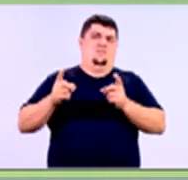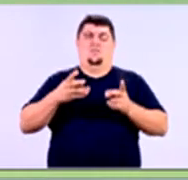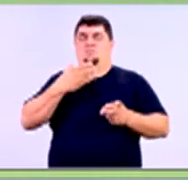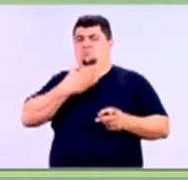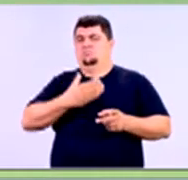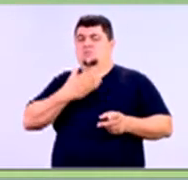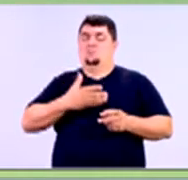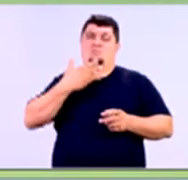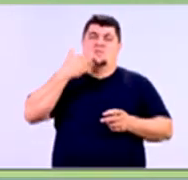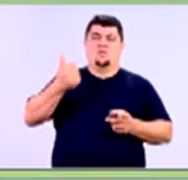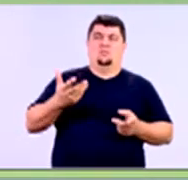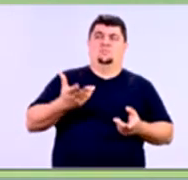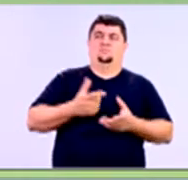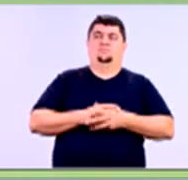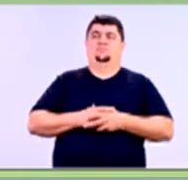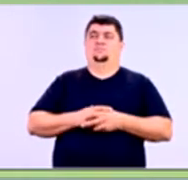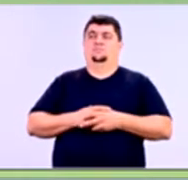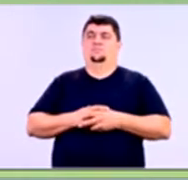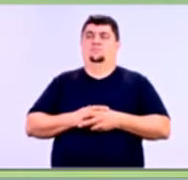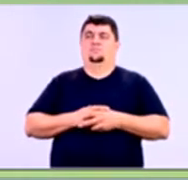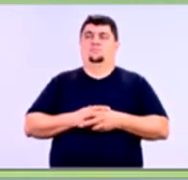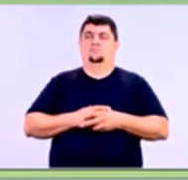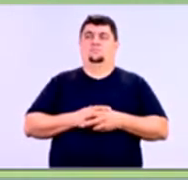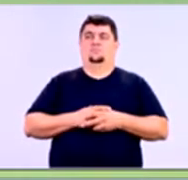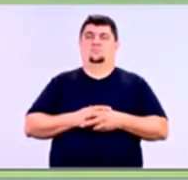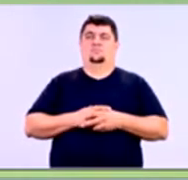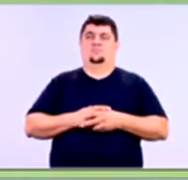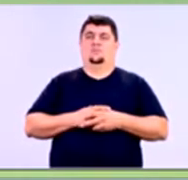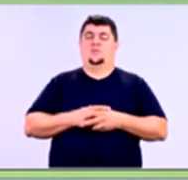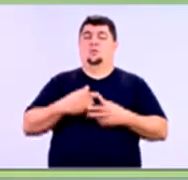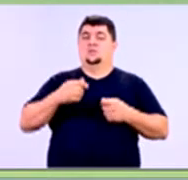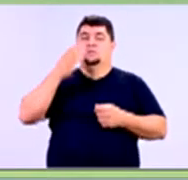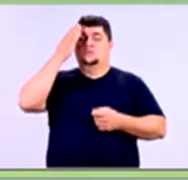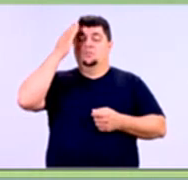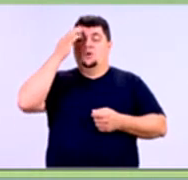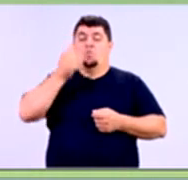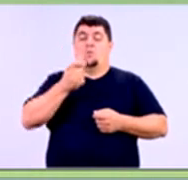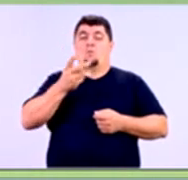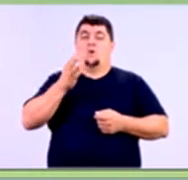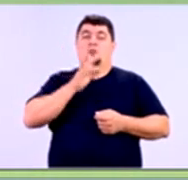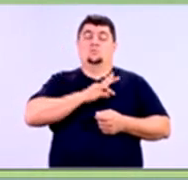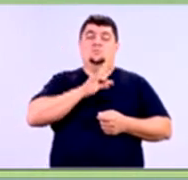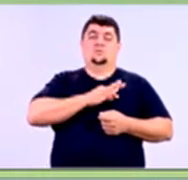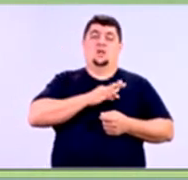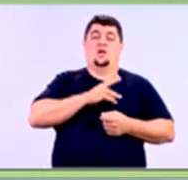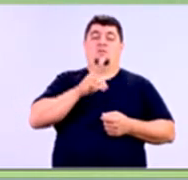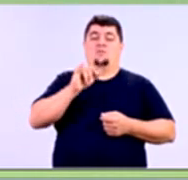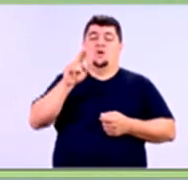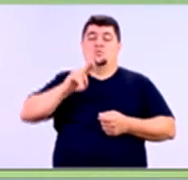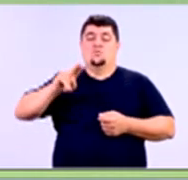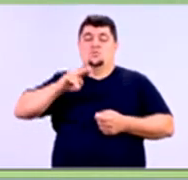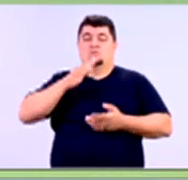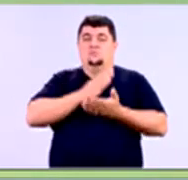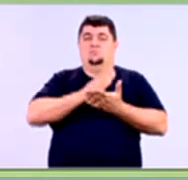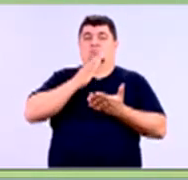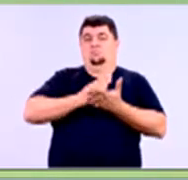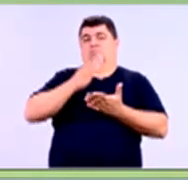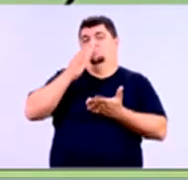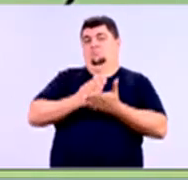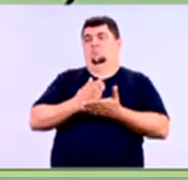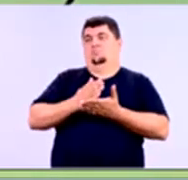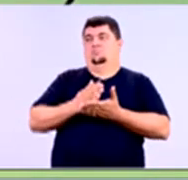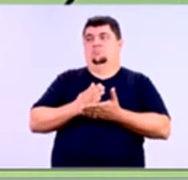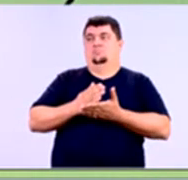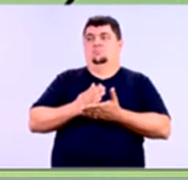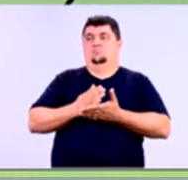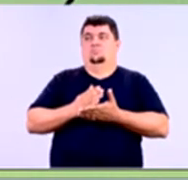ano, por exemplo, né? E há também o limite máximo de comprometimento da renda do cliente com as prestações, que é o que